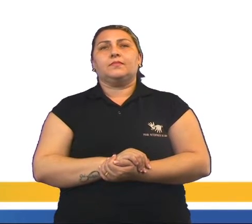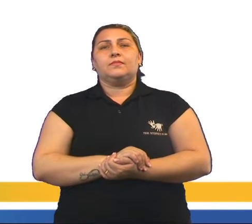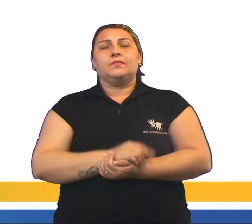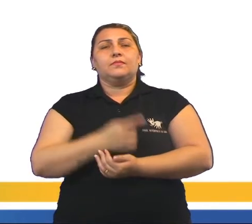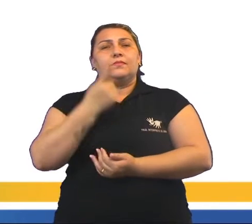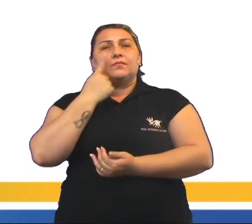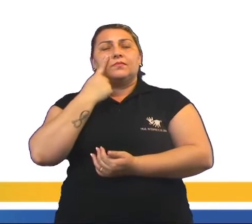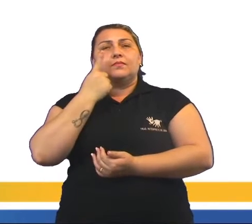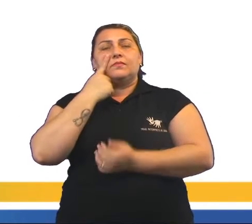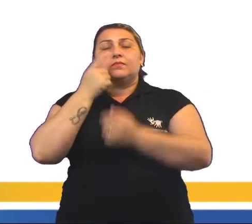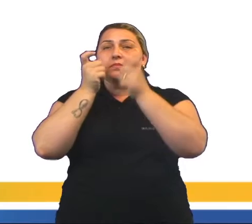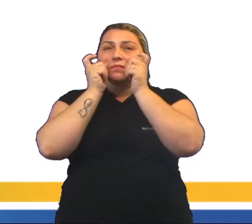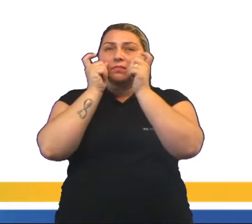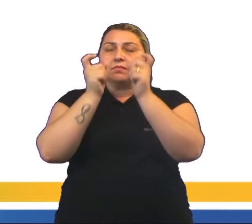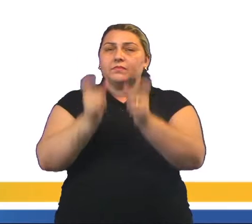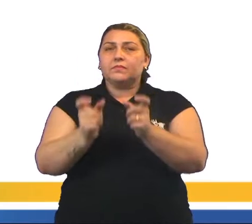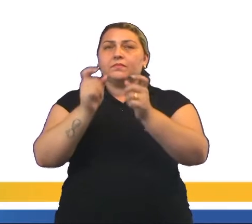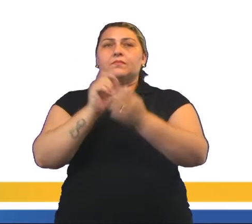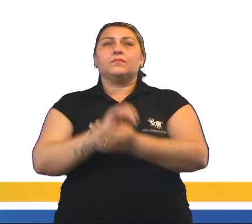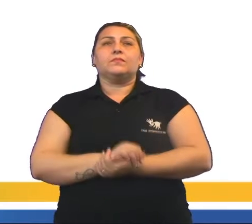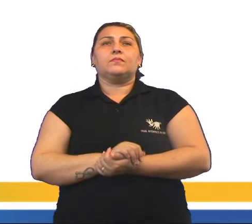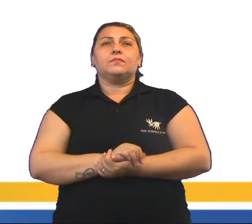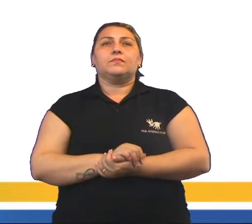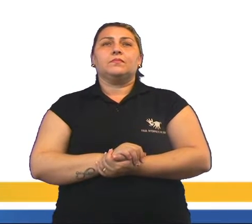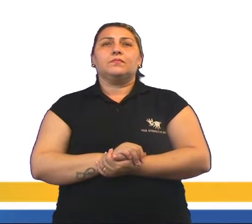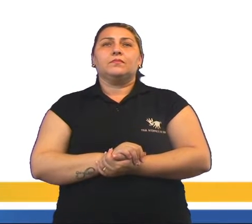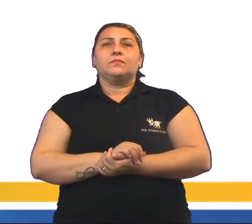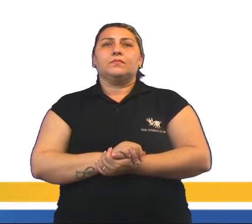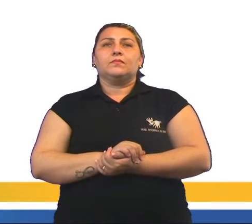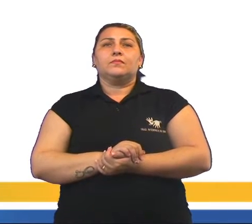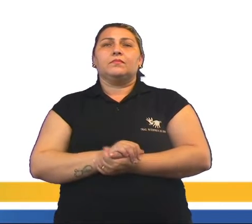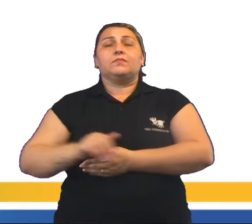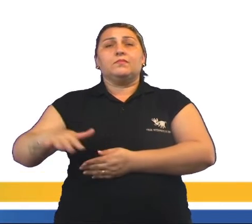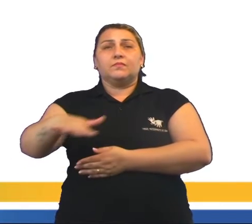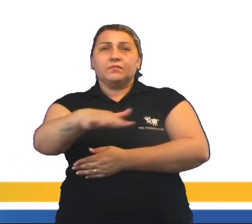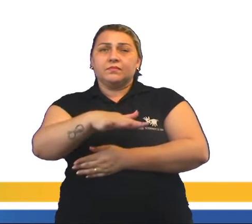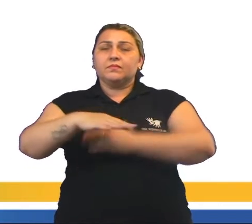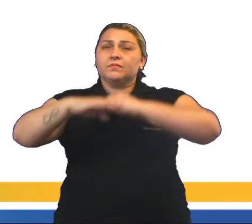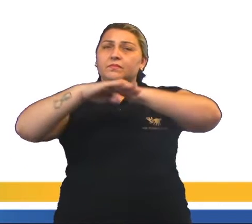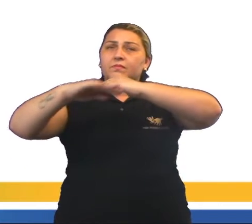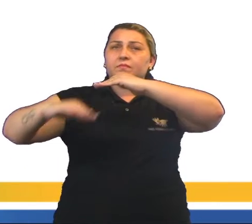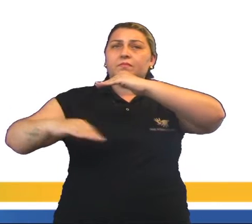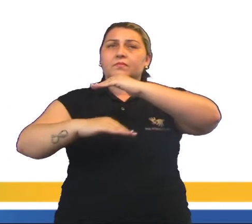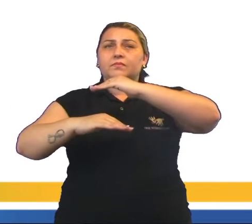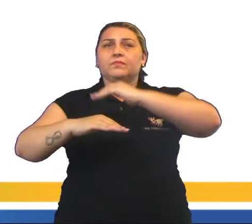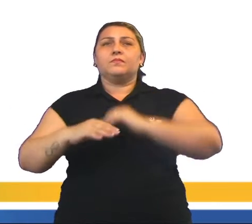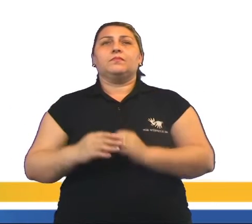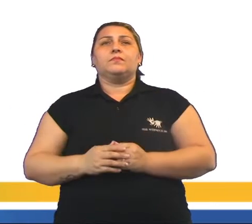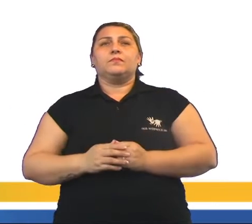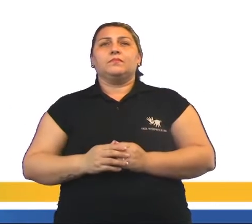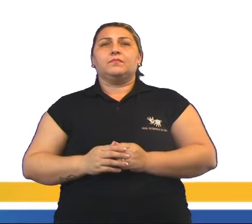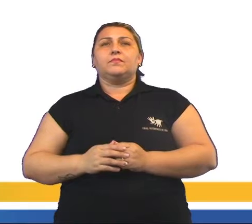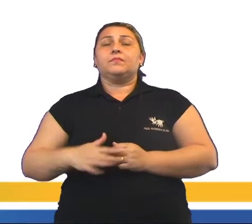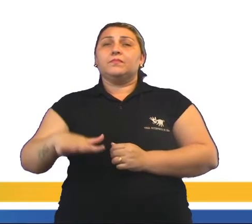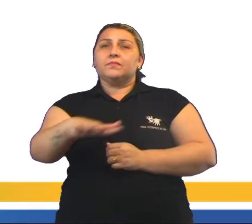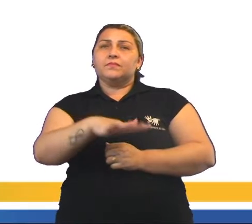Acompanhem com bastante atenção a leitura. Desigualdade social. Fenômeno social